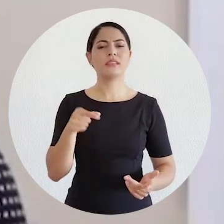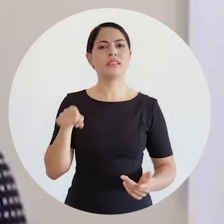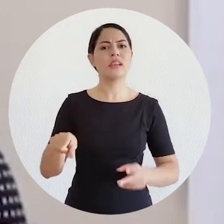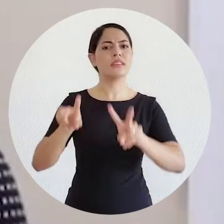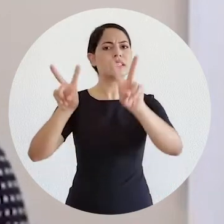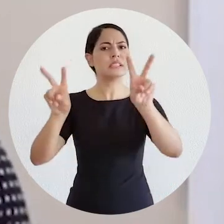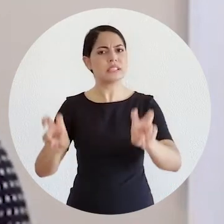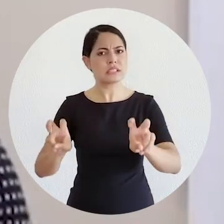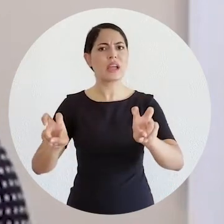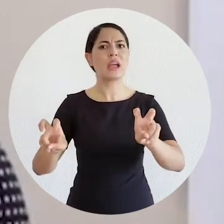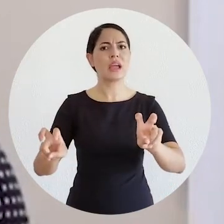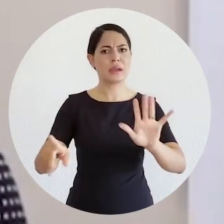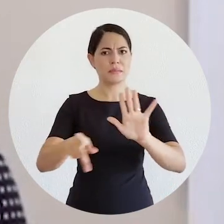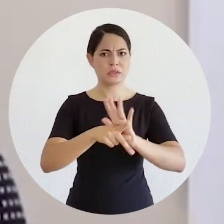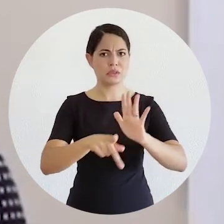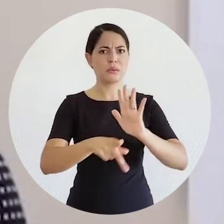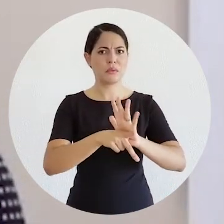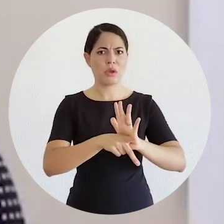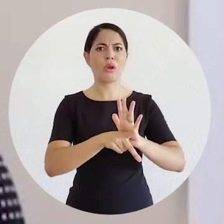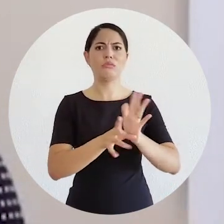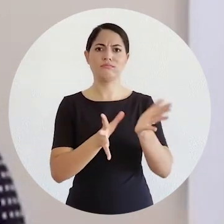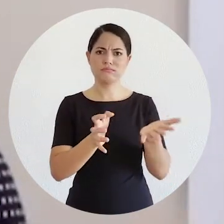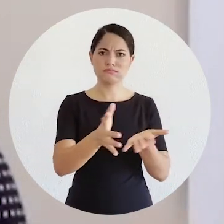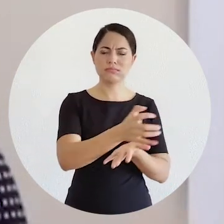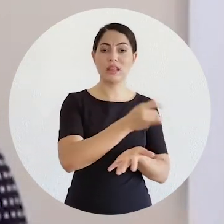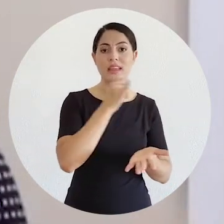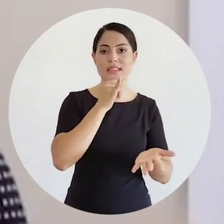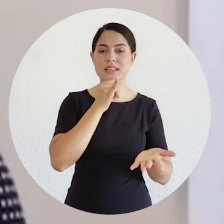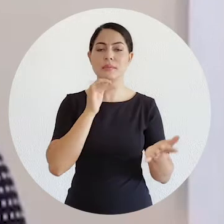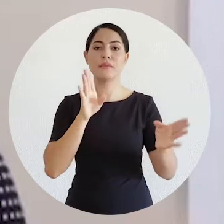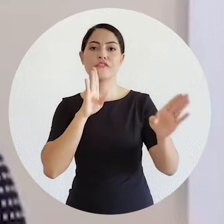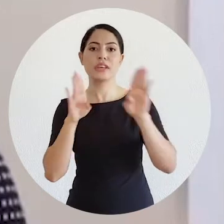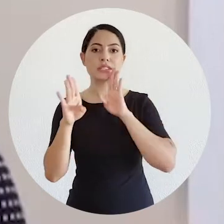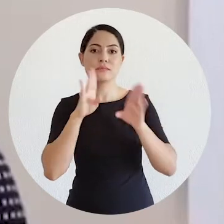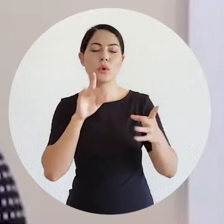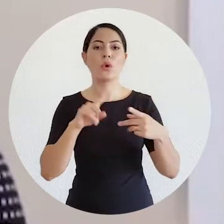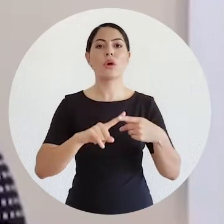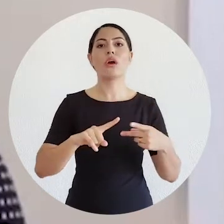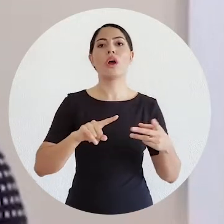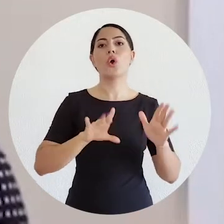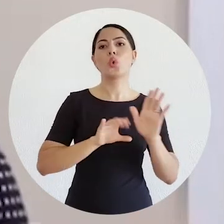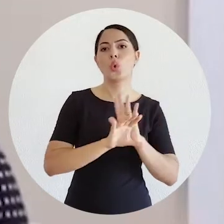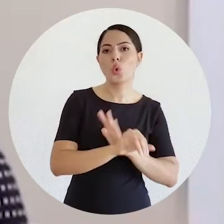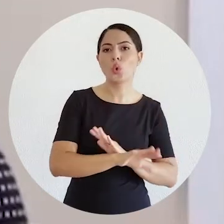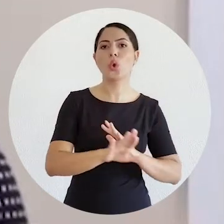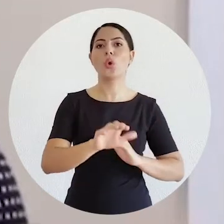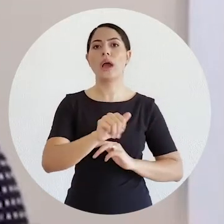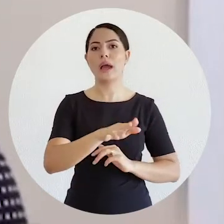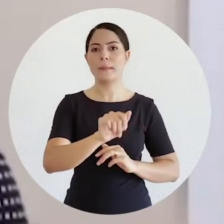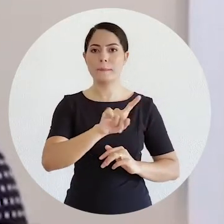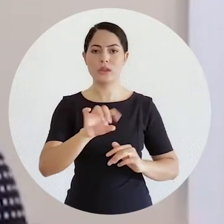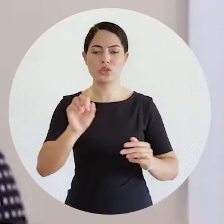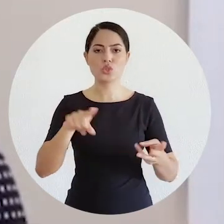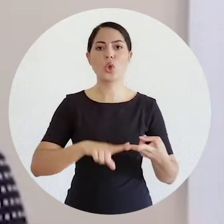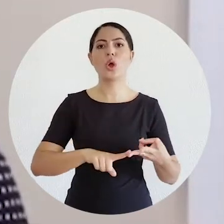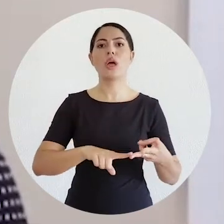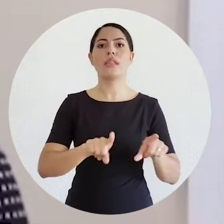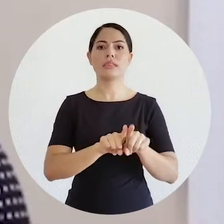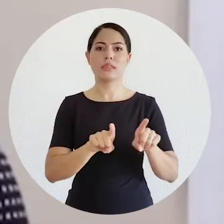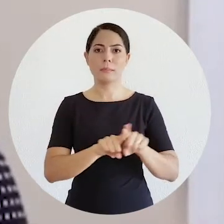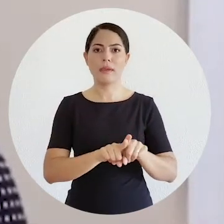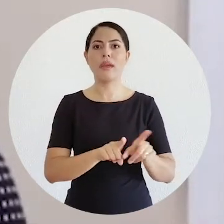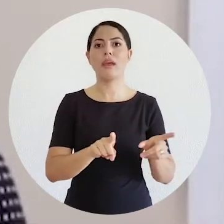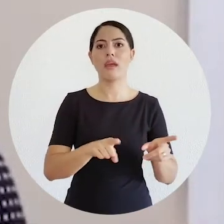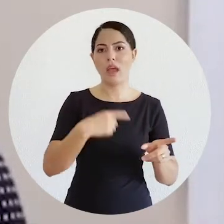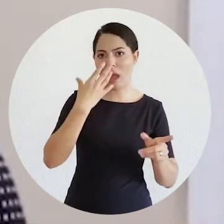a tratar de questões relacionadas à atuação do Facebook, Google, Amazon e Apple,